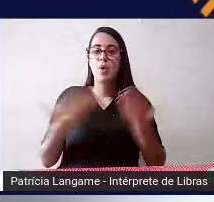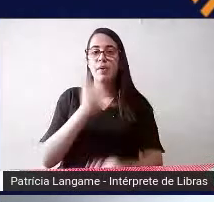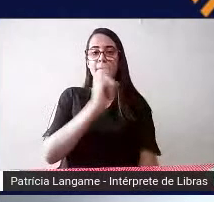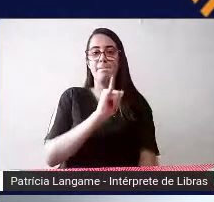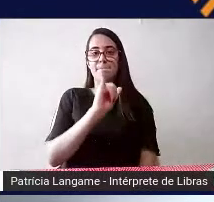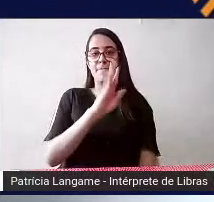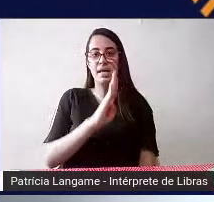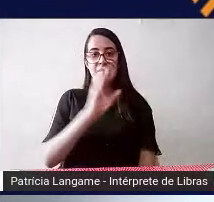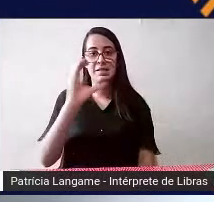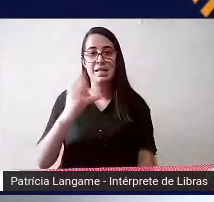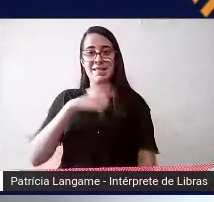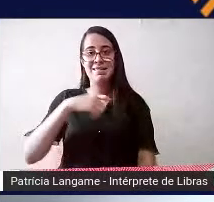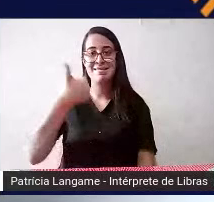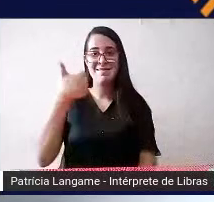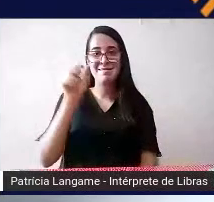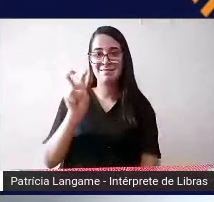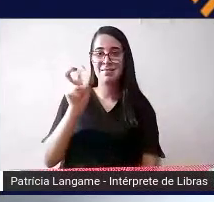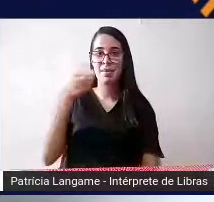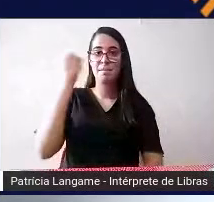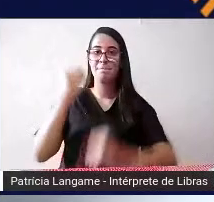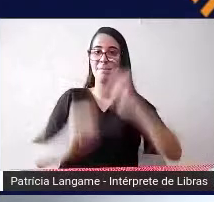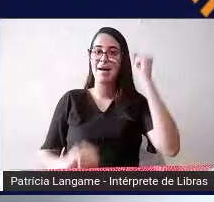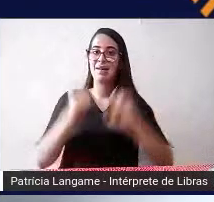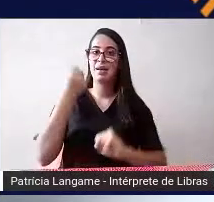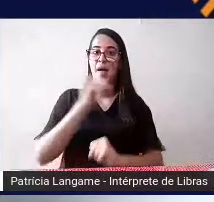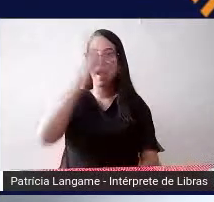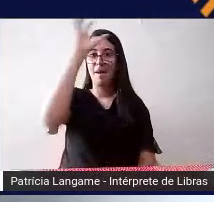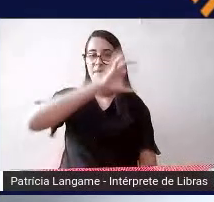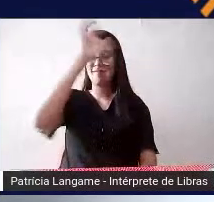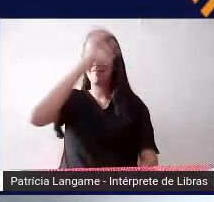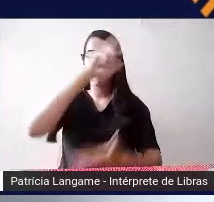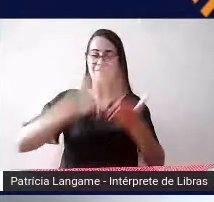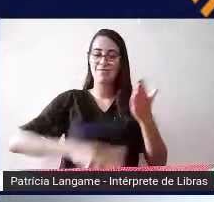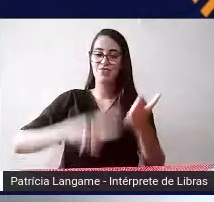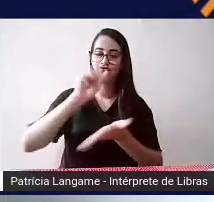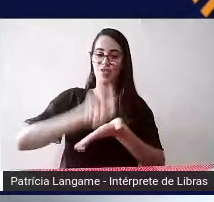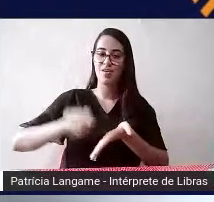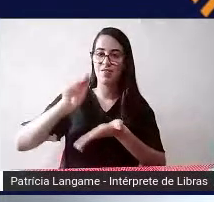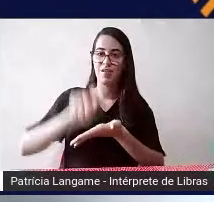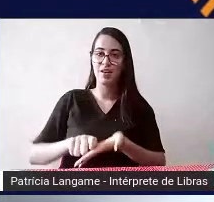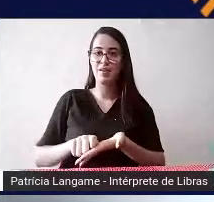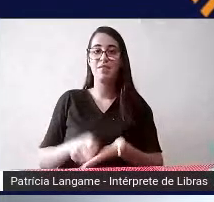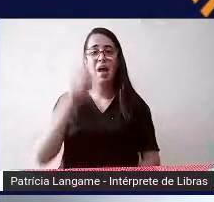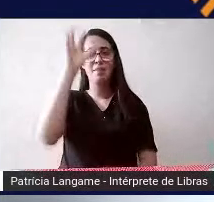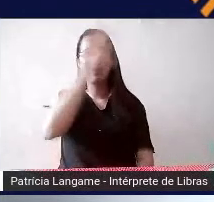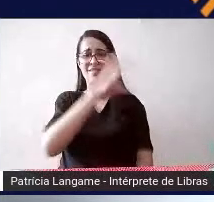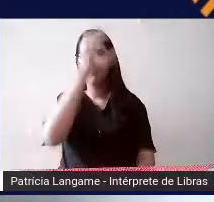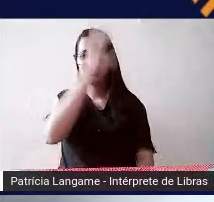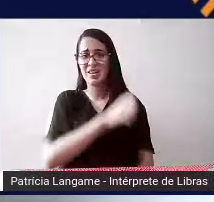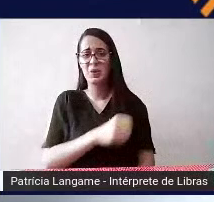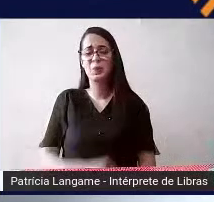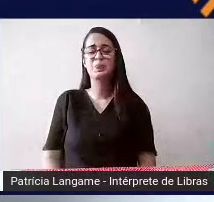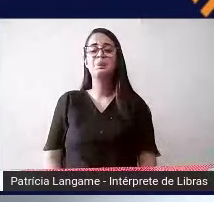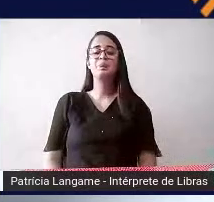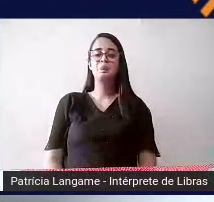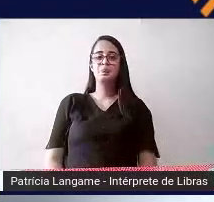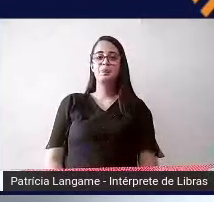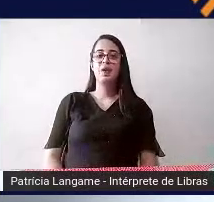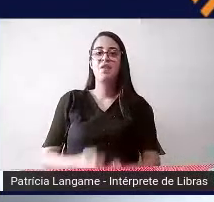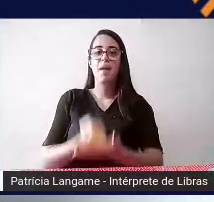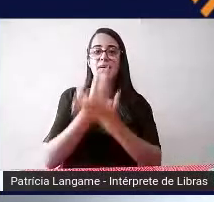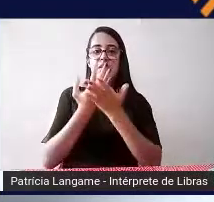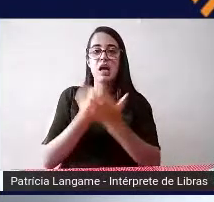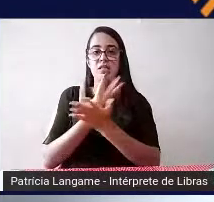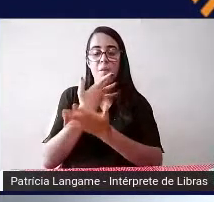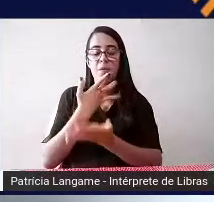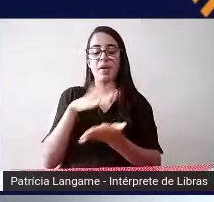máquinas dessas para a alfabetização especificamente lá para quem está aprendendo a ler e escrever por meio do Braille